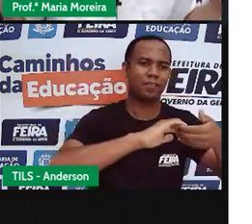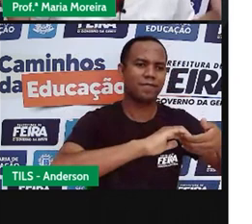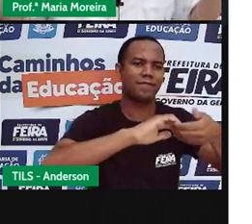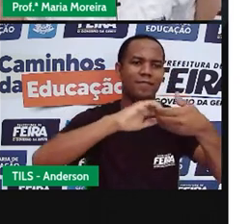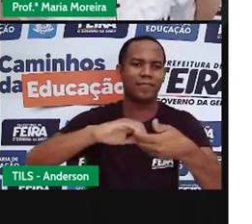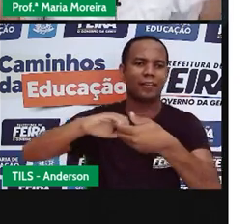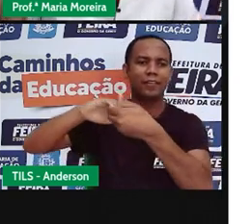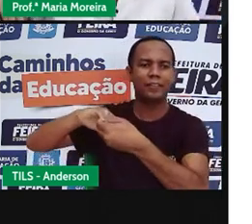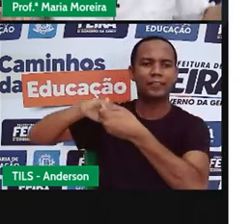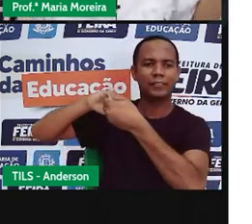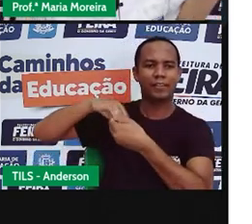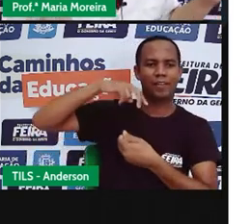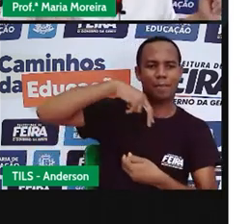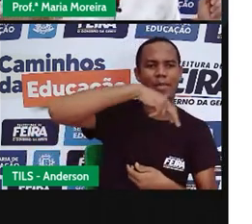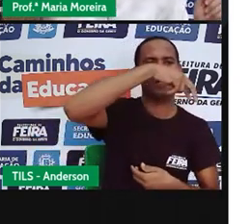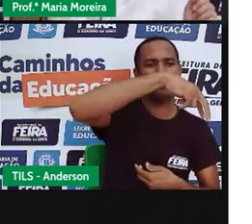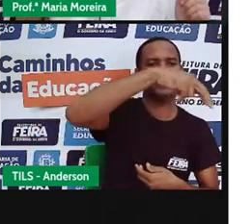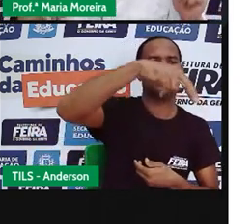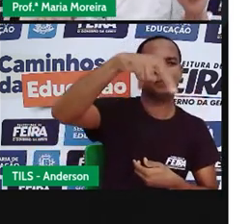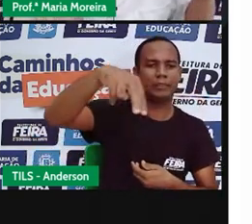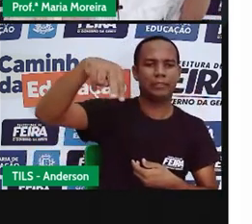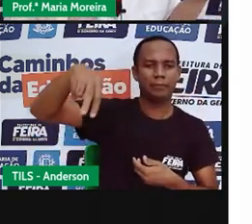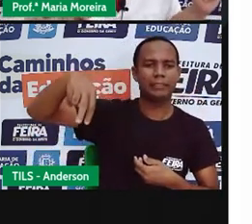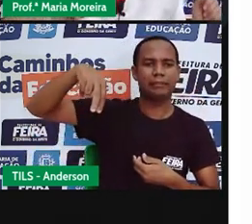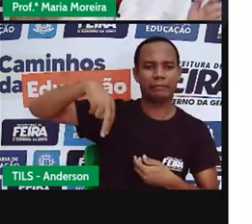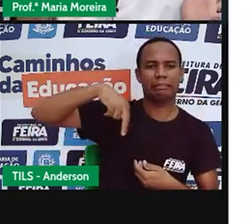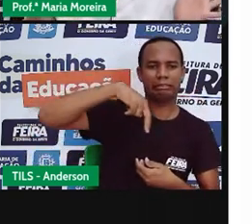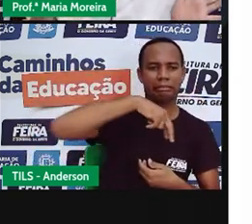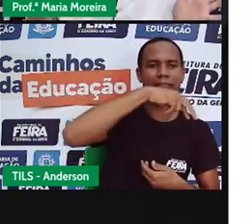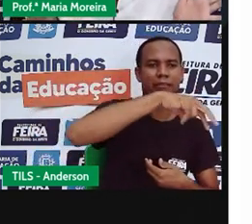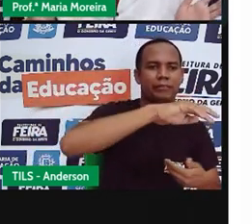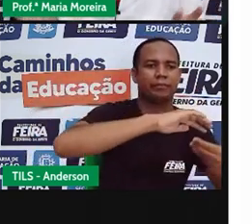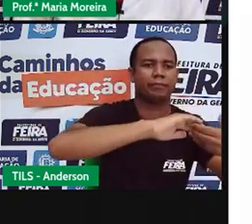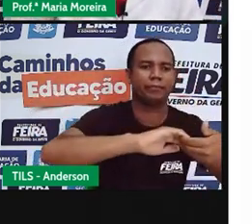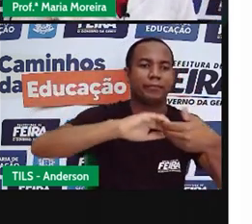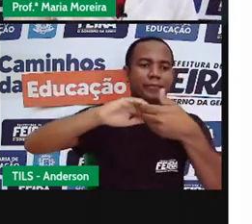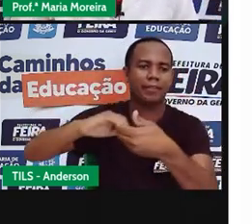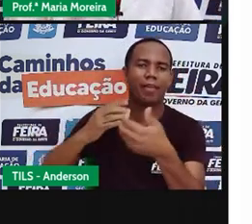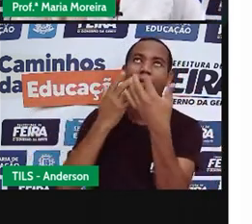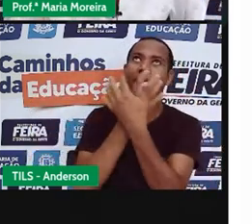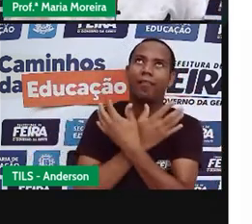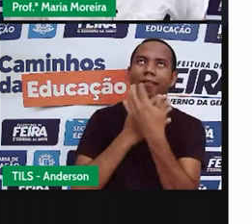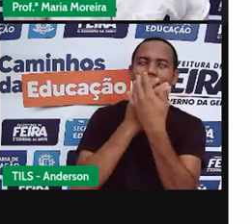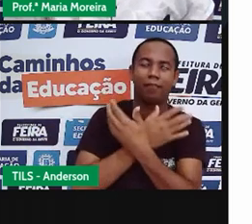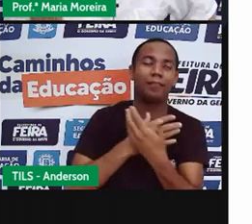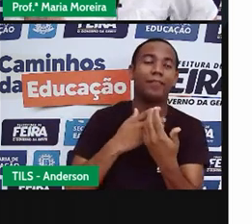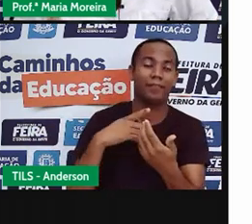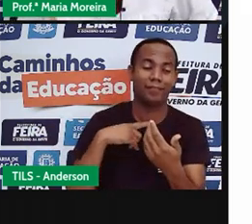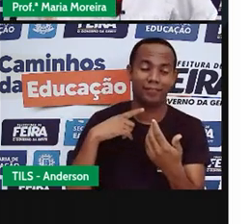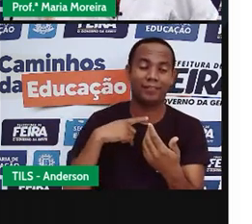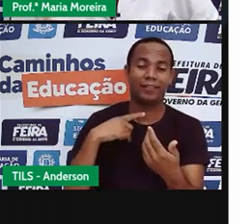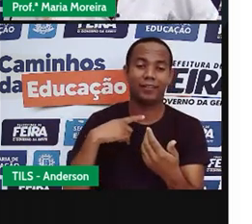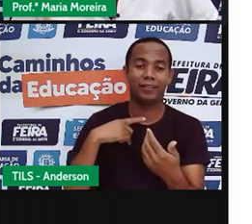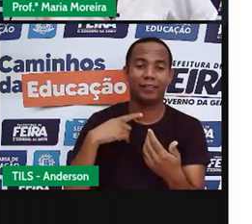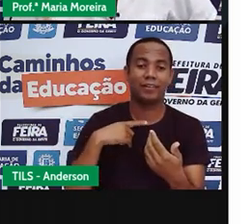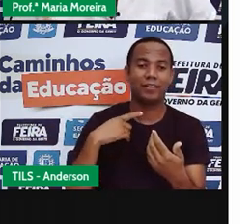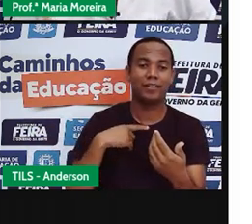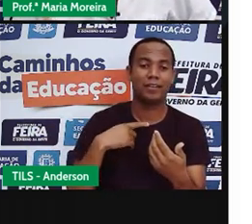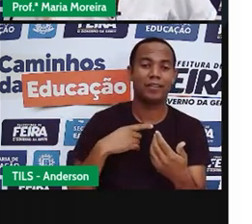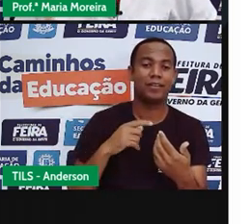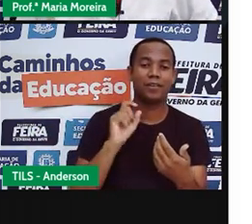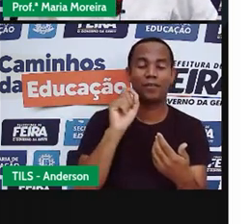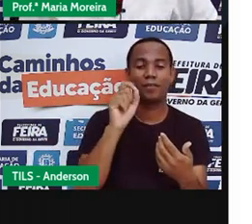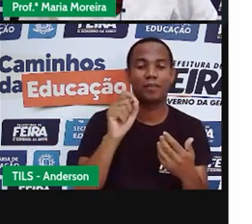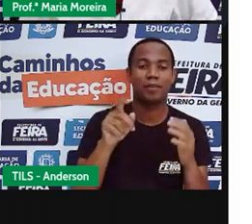vamos todos cirandar. Vamos dar a meia, volta, volta e meia, vamos dar... Bom, a ciranda, né? É a dança mais famosa do